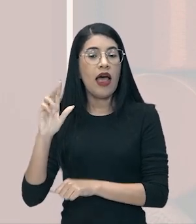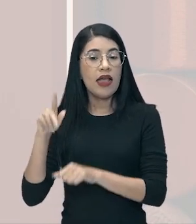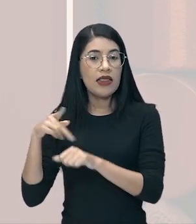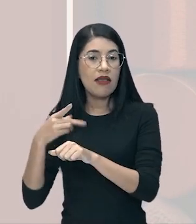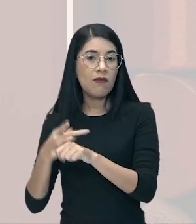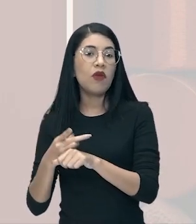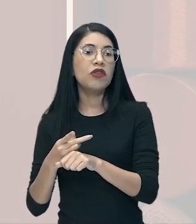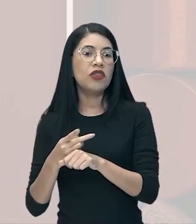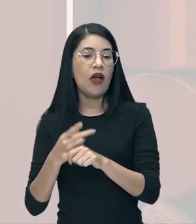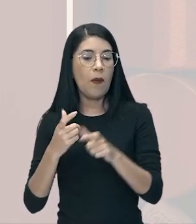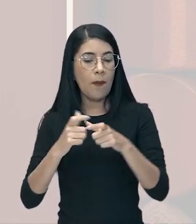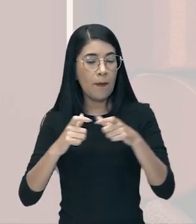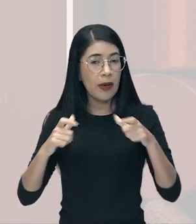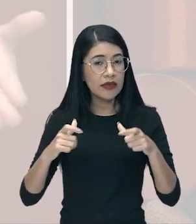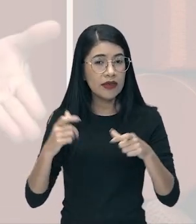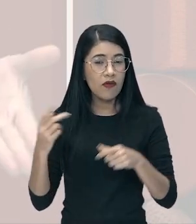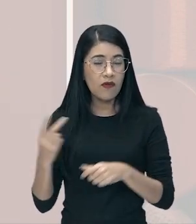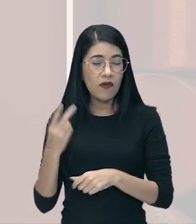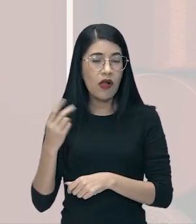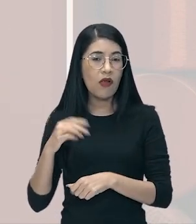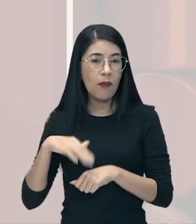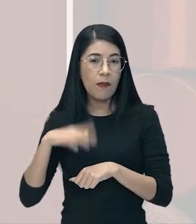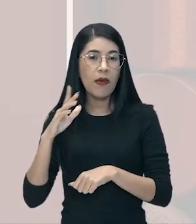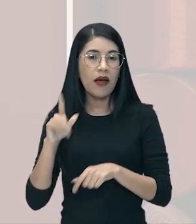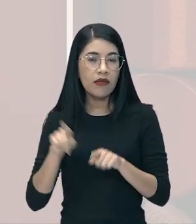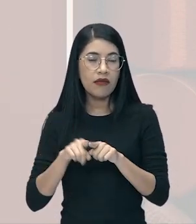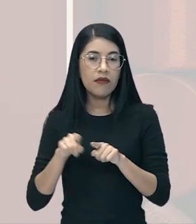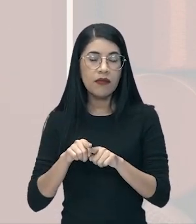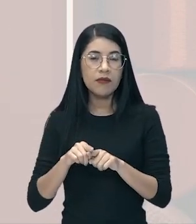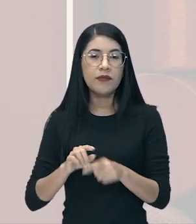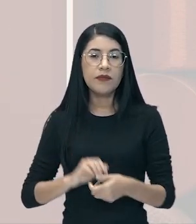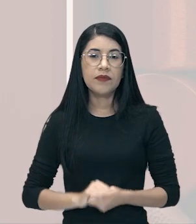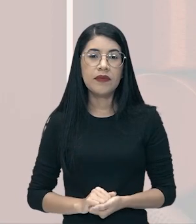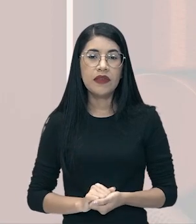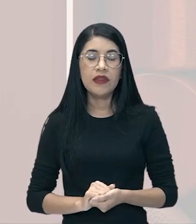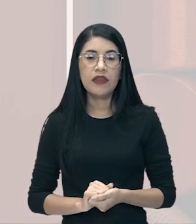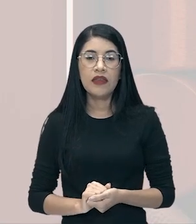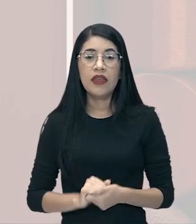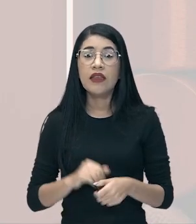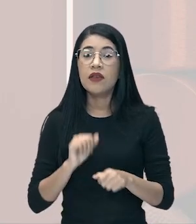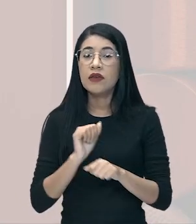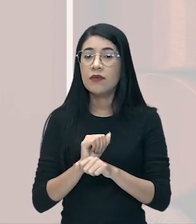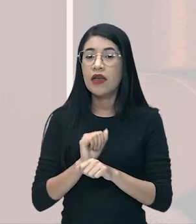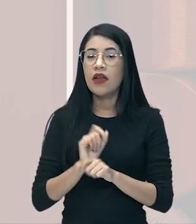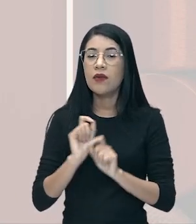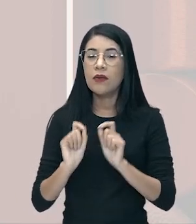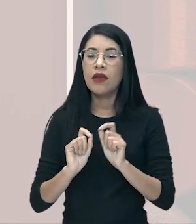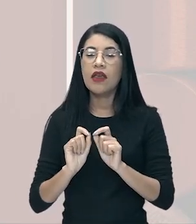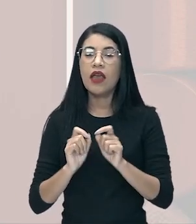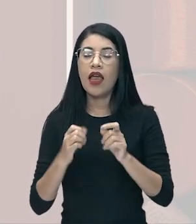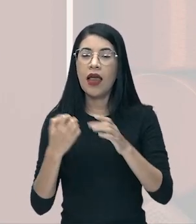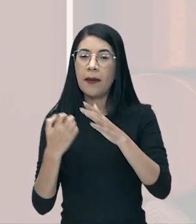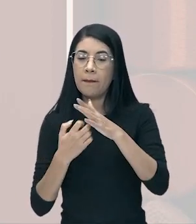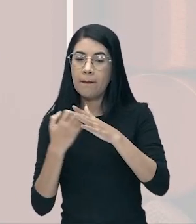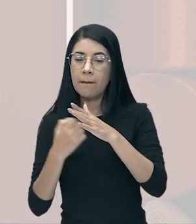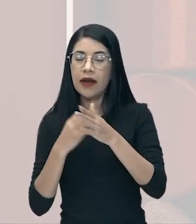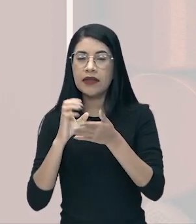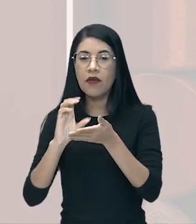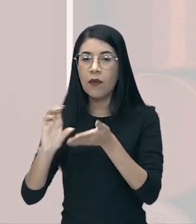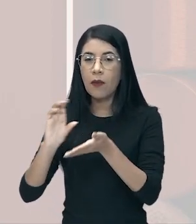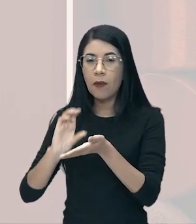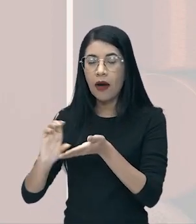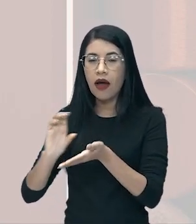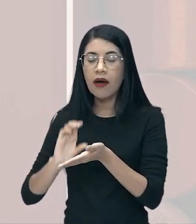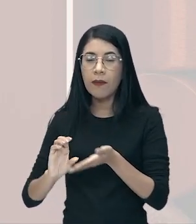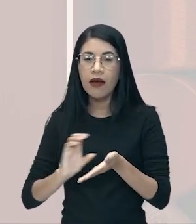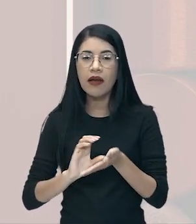vai valer uma fortuna. E esperava-se isso naquele momento. Os americanos começaram a investir nas grandes empresas, mas,